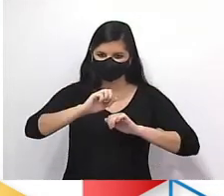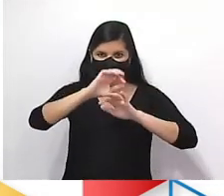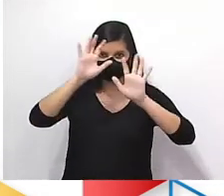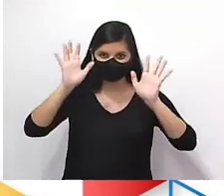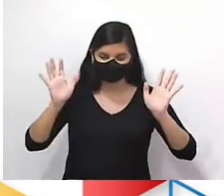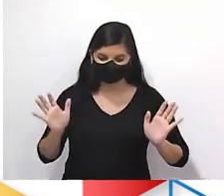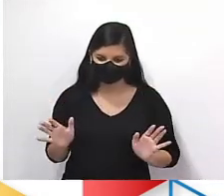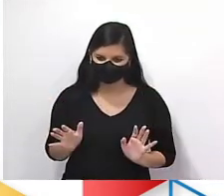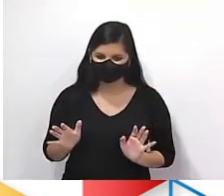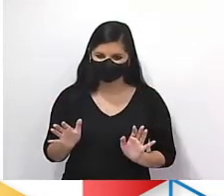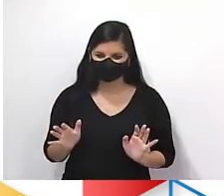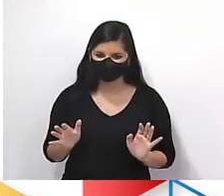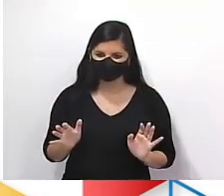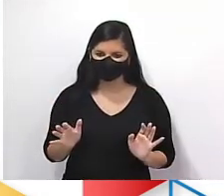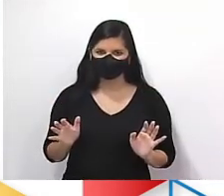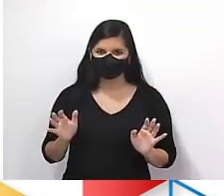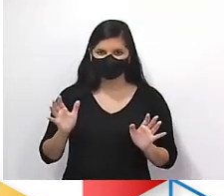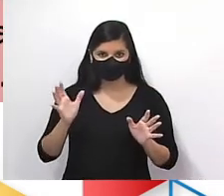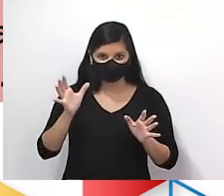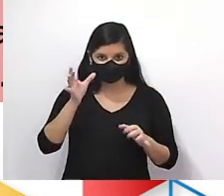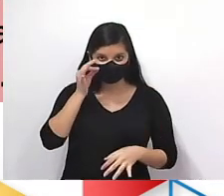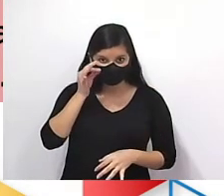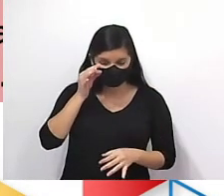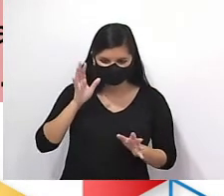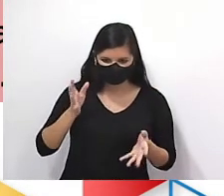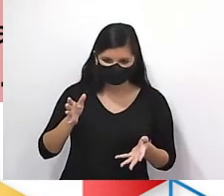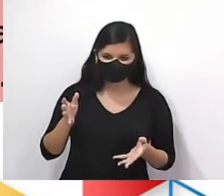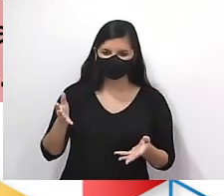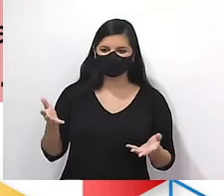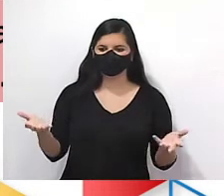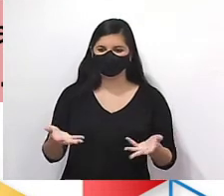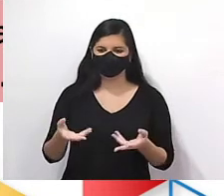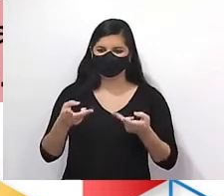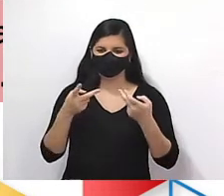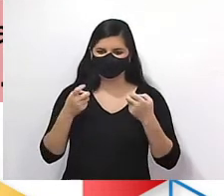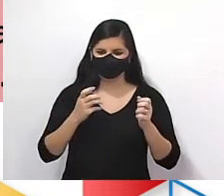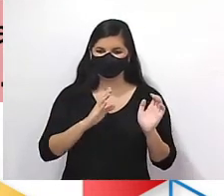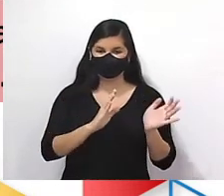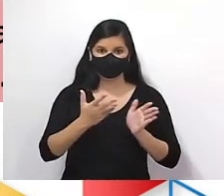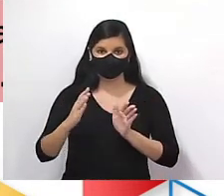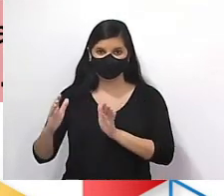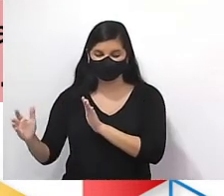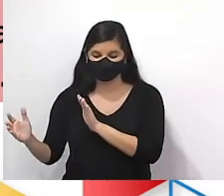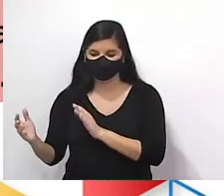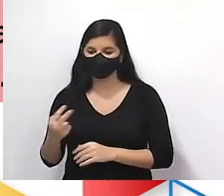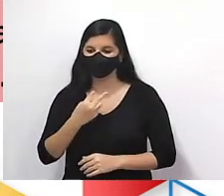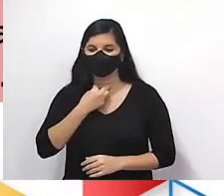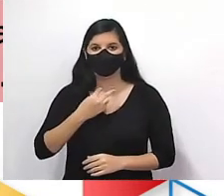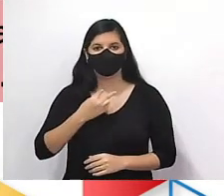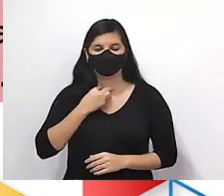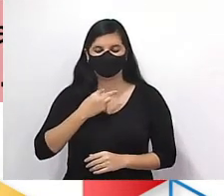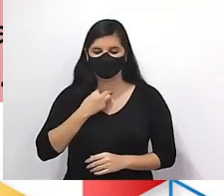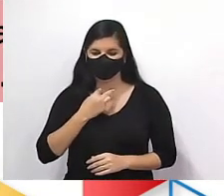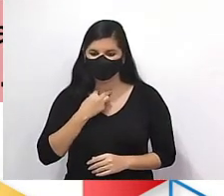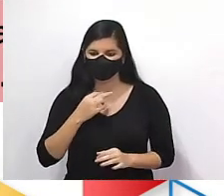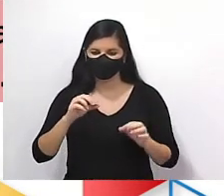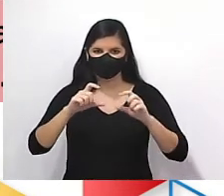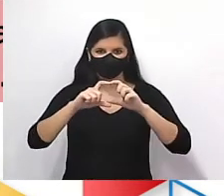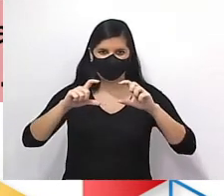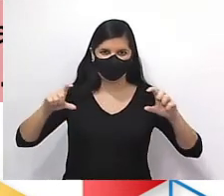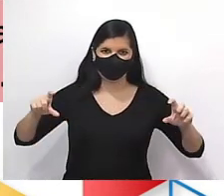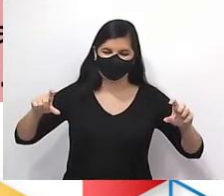entender mais facilmente? Prestou bastante atenção? Então vem comigo. Observe que a sequência não pode ser dada por fórmula